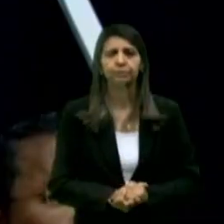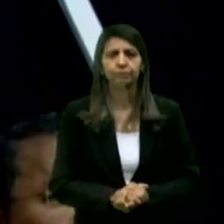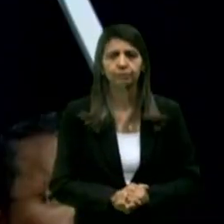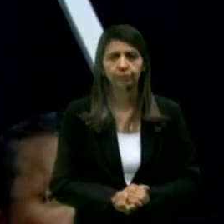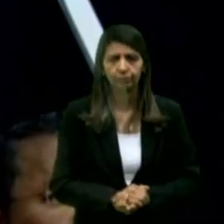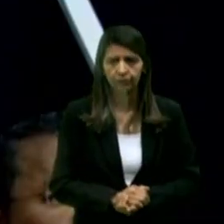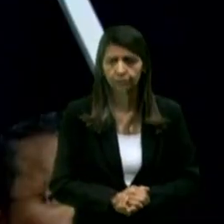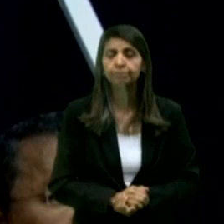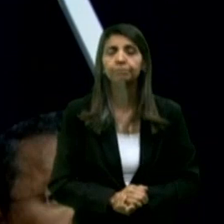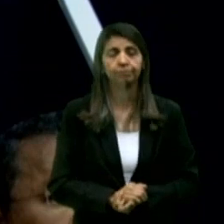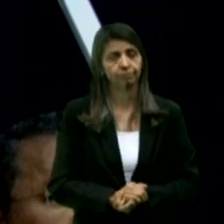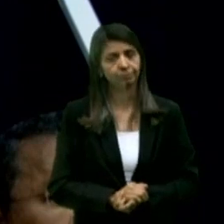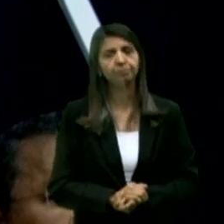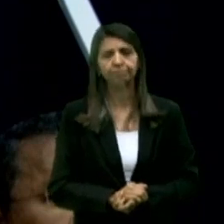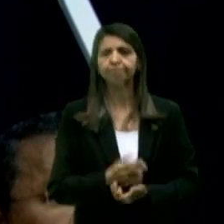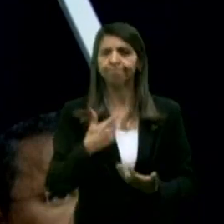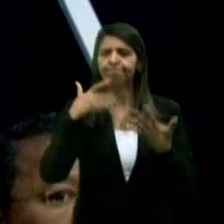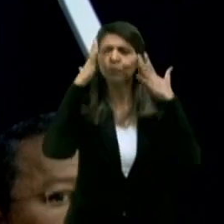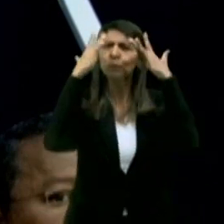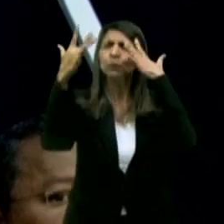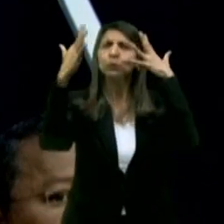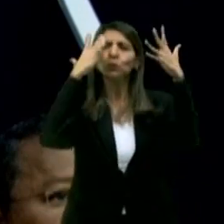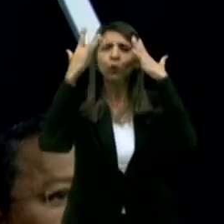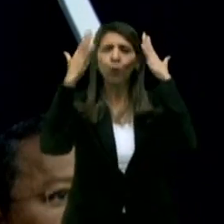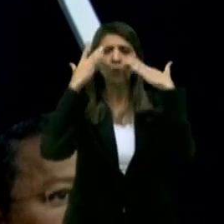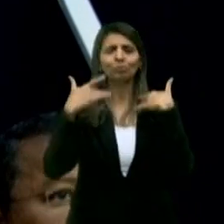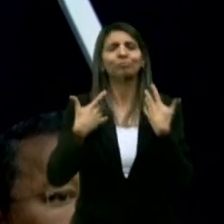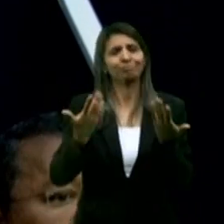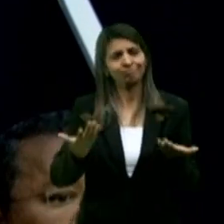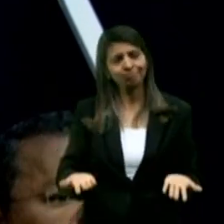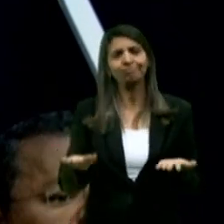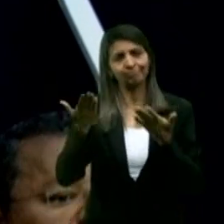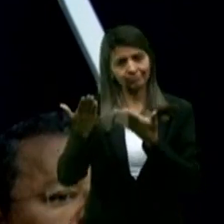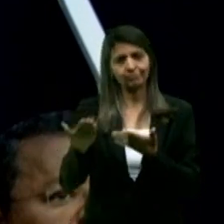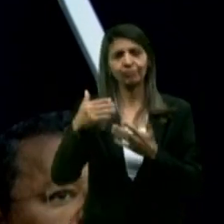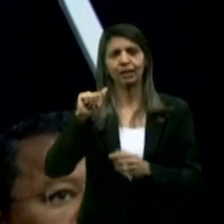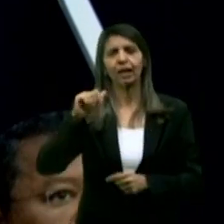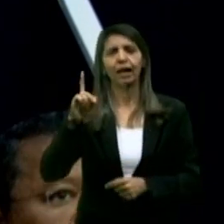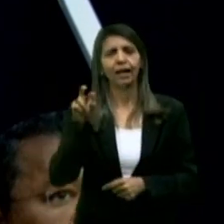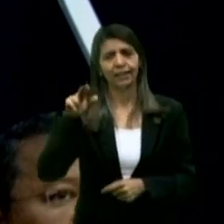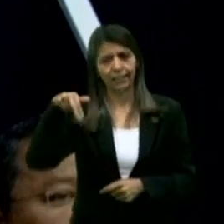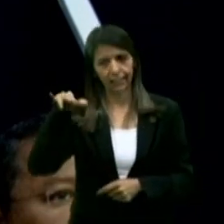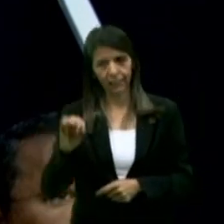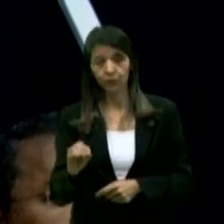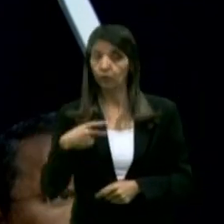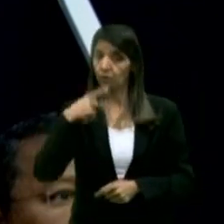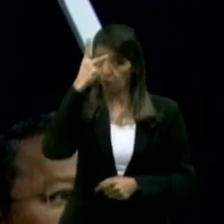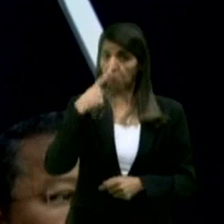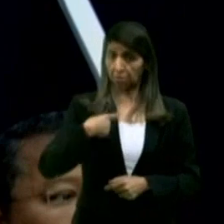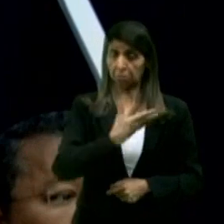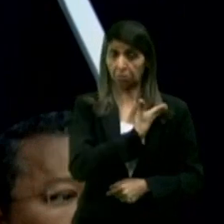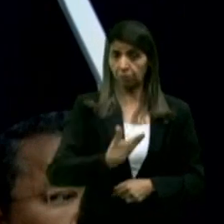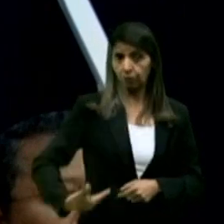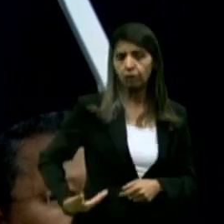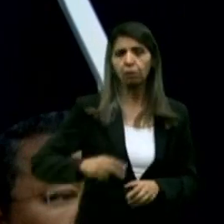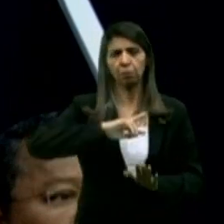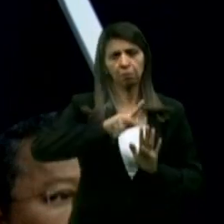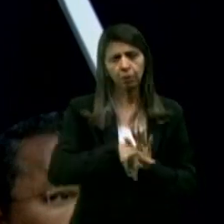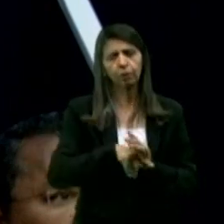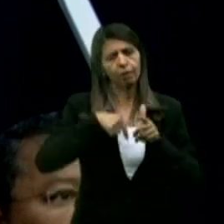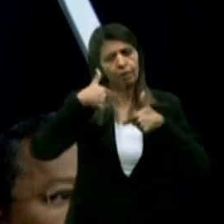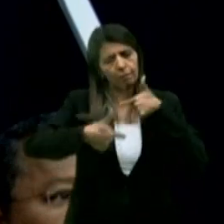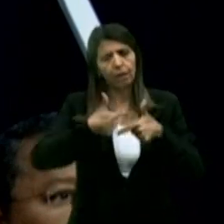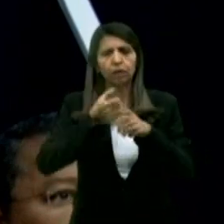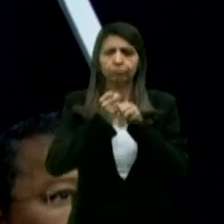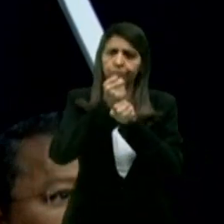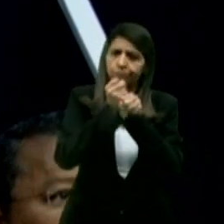O meu maior sonho, Adriano, é tendo a oportunidade de governar a Paraíba, fazer no meu governo o governo da educação. Eu